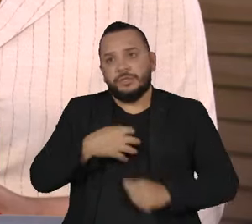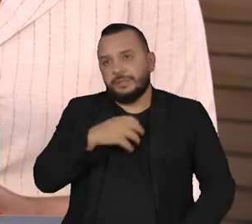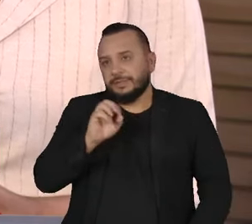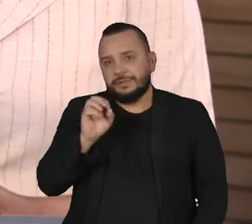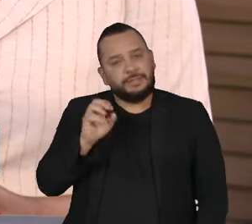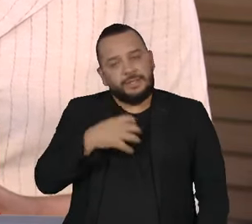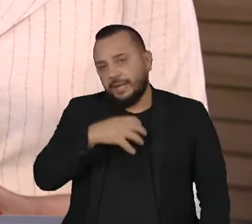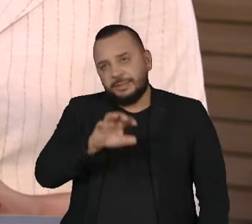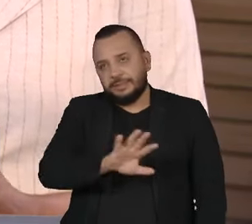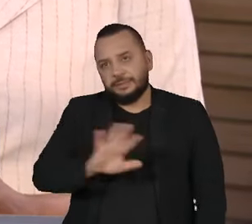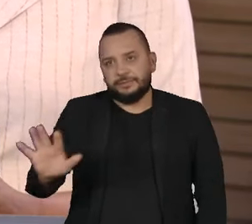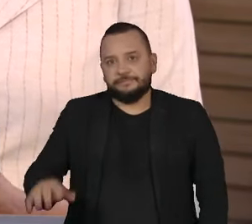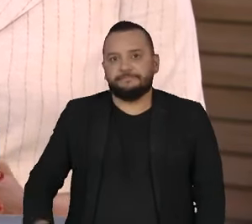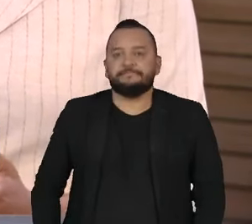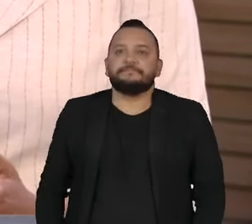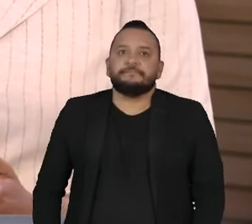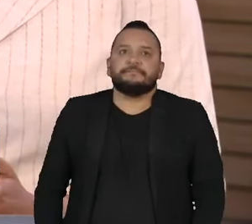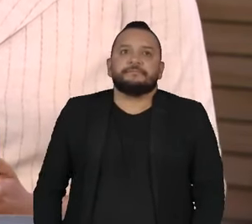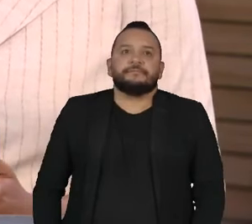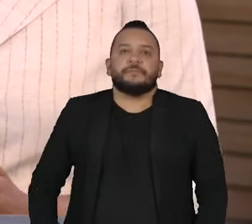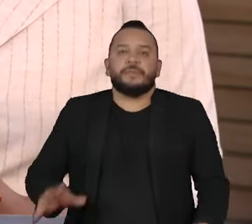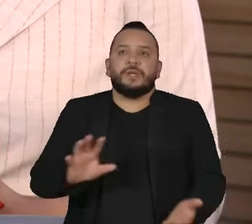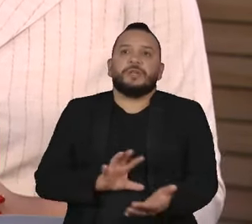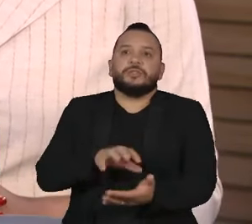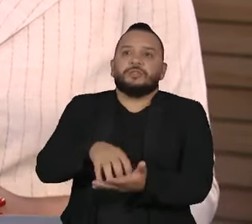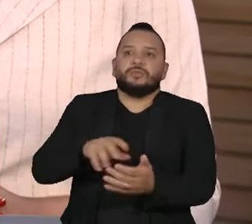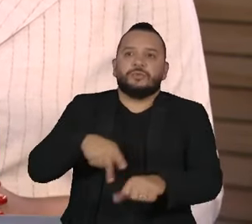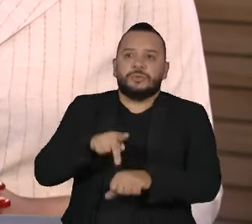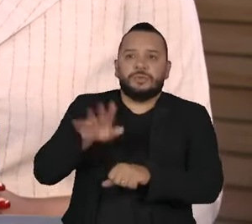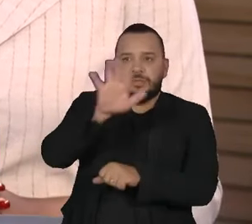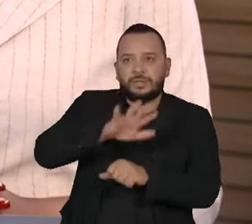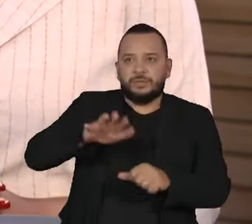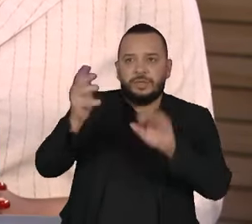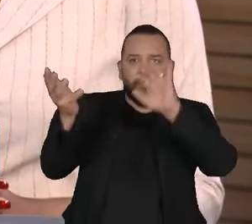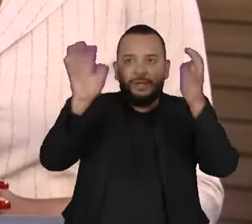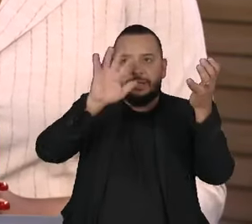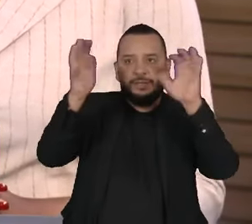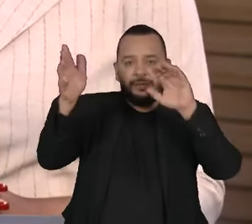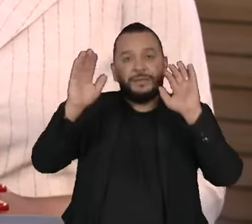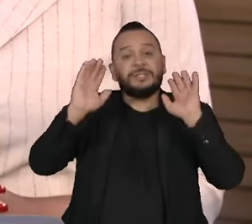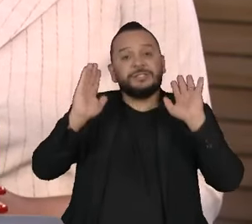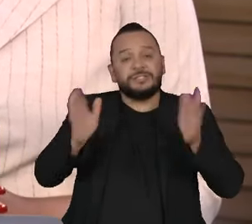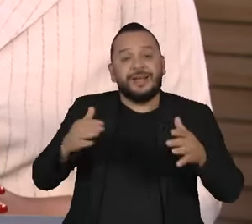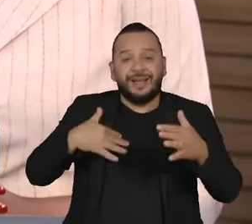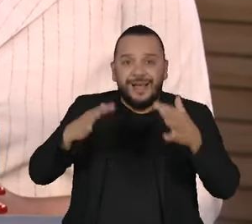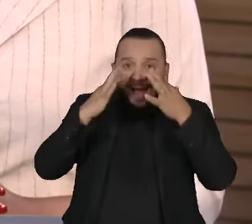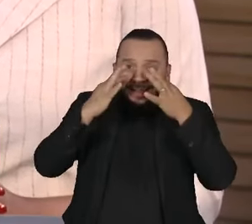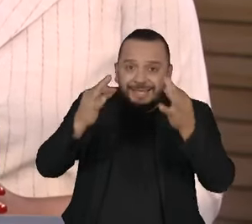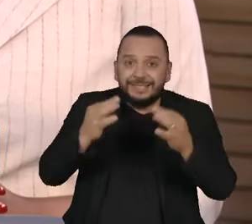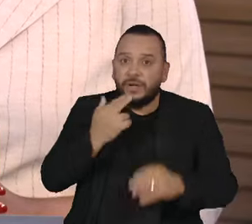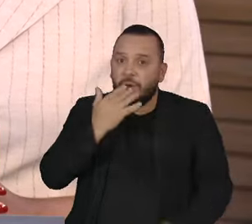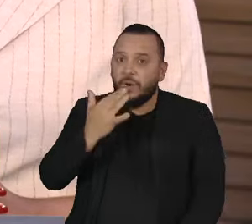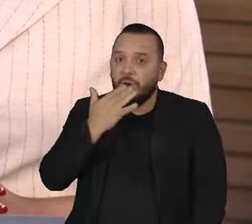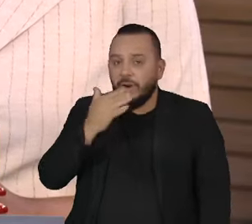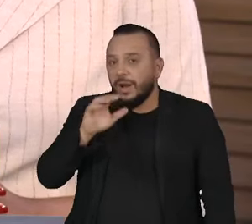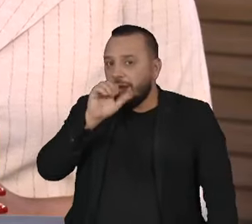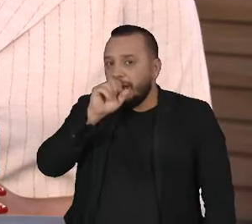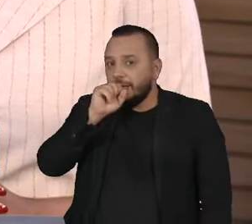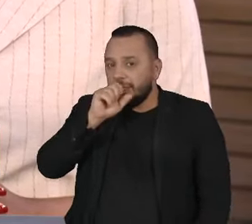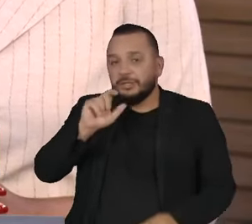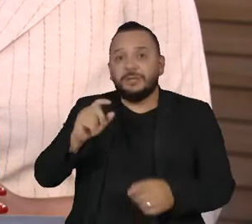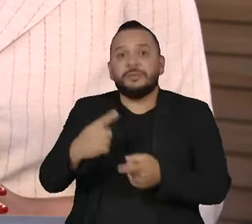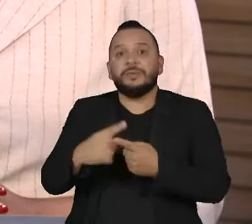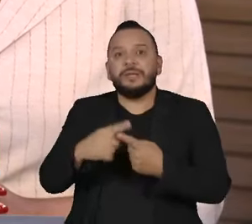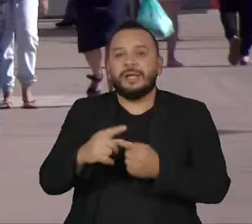O Instituto Nacional de Meteorologia emitiu alerta laranja para baixa umidade em 15 estados e no